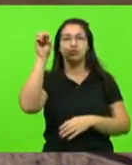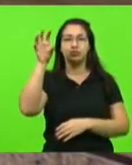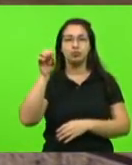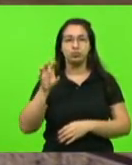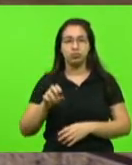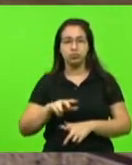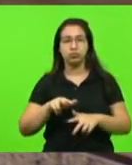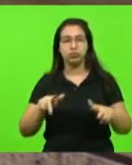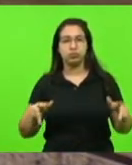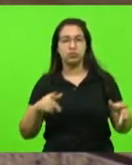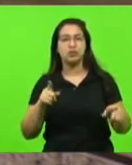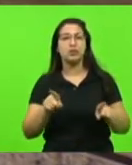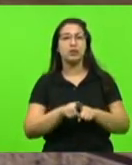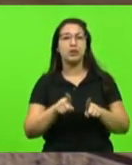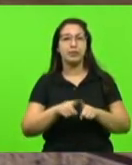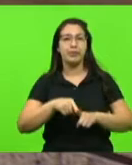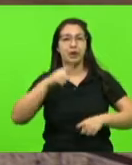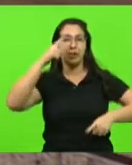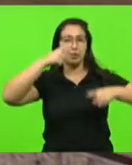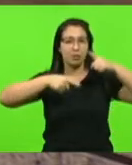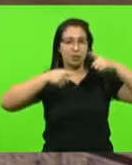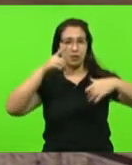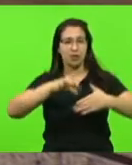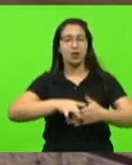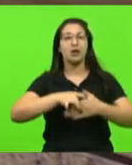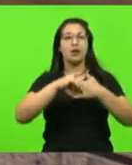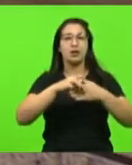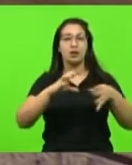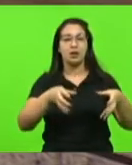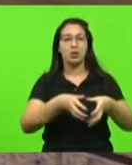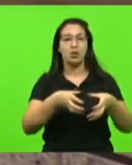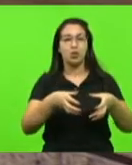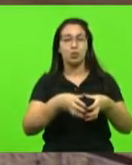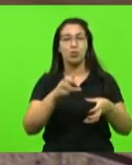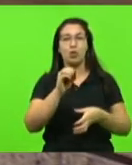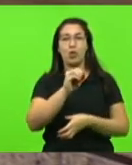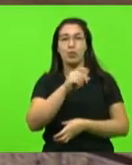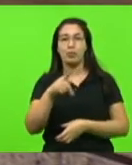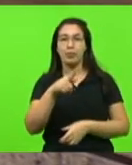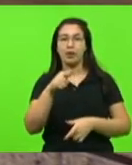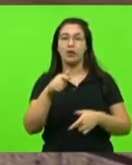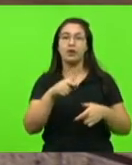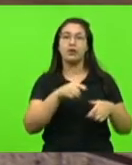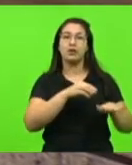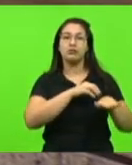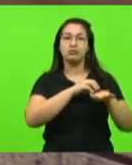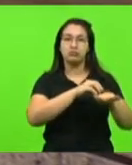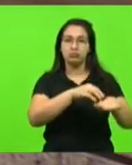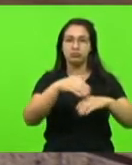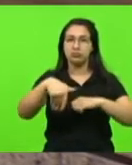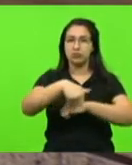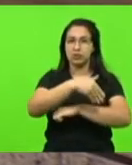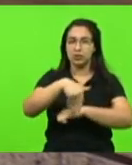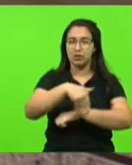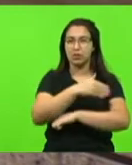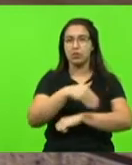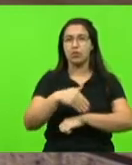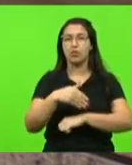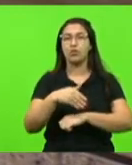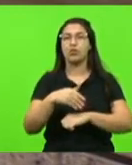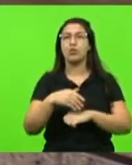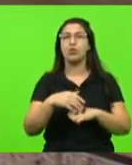do Pelotão de Operações de Trânsito, tanto operações blitz,